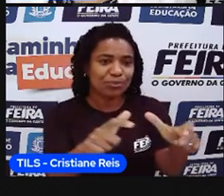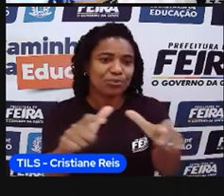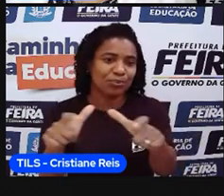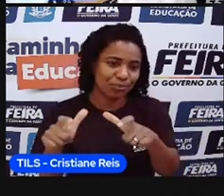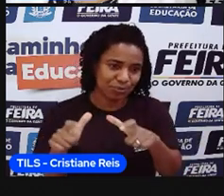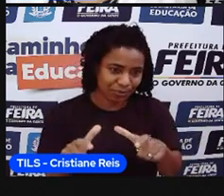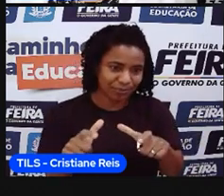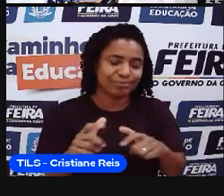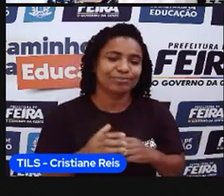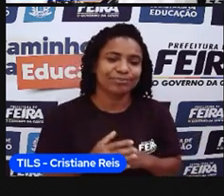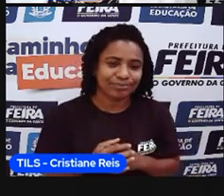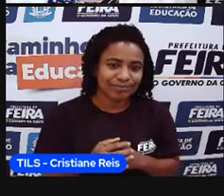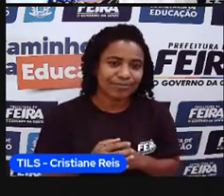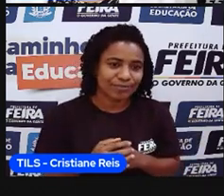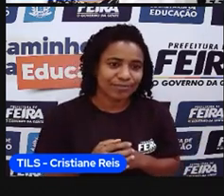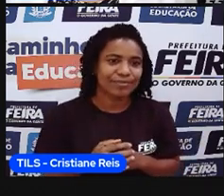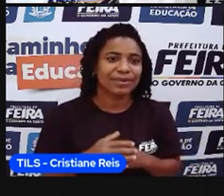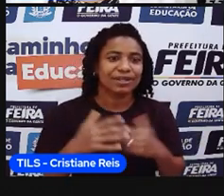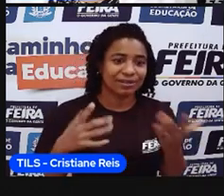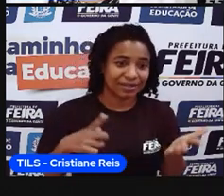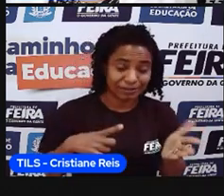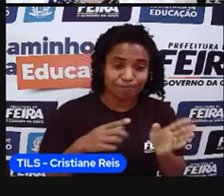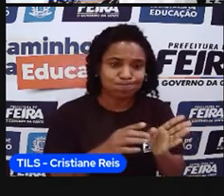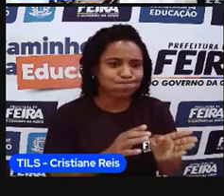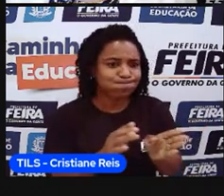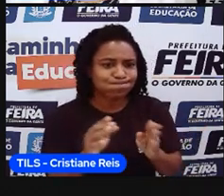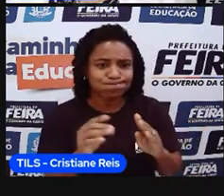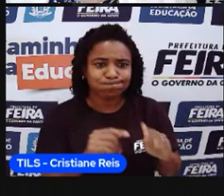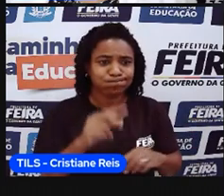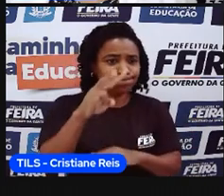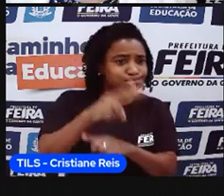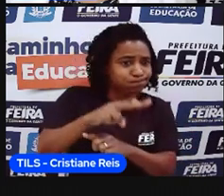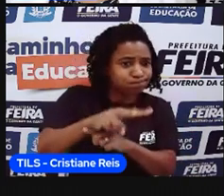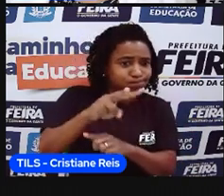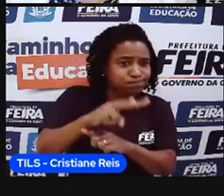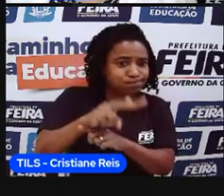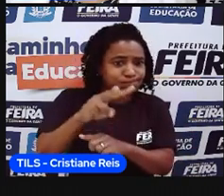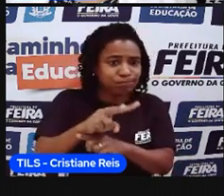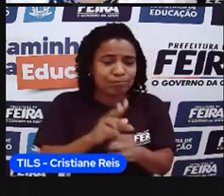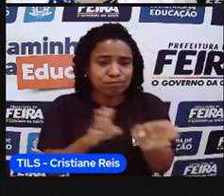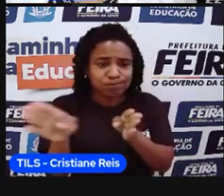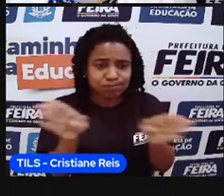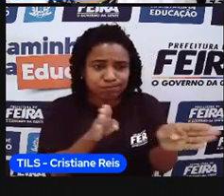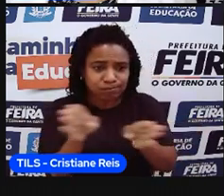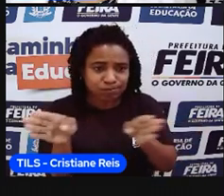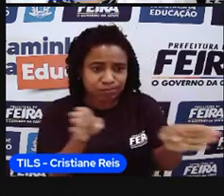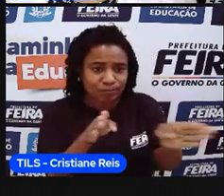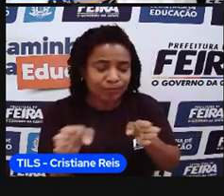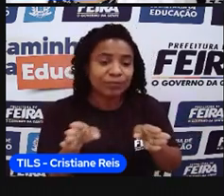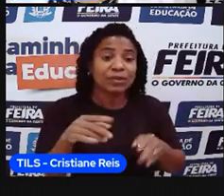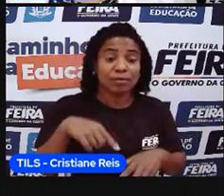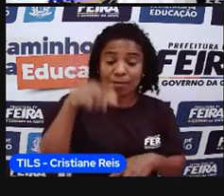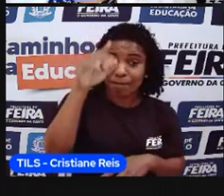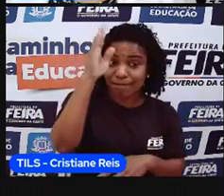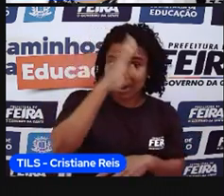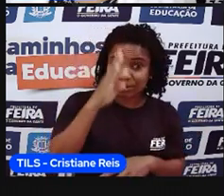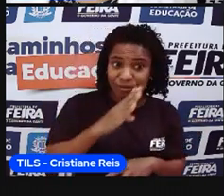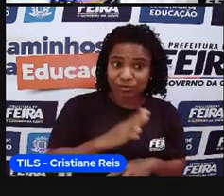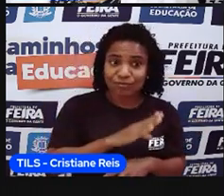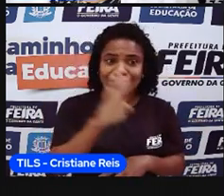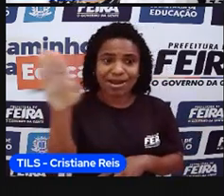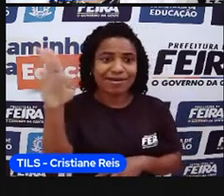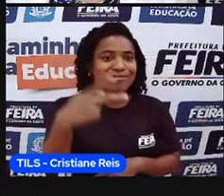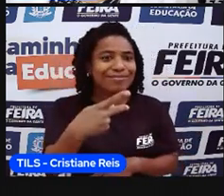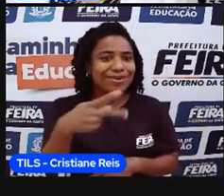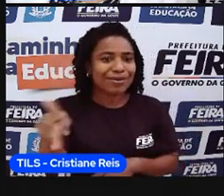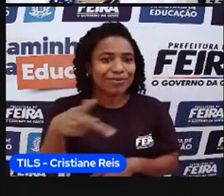situação, né, de alfândega, né, aqui, para que eu saia, por exemplo, do Brasil para o Paraguai, né, do Brasil para o Bolívio,